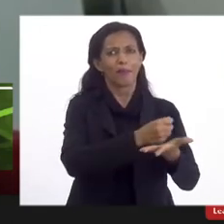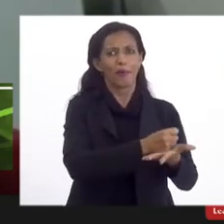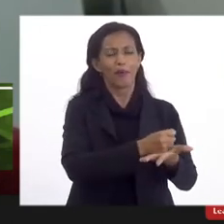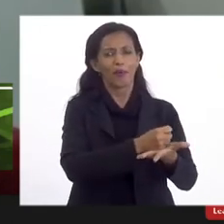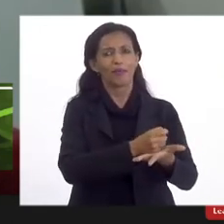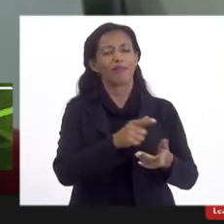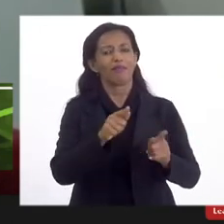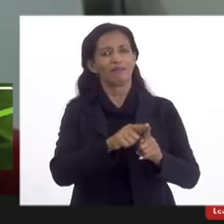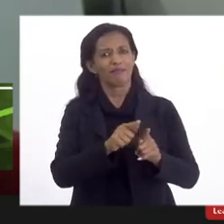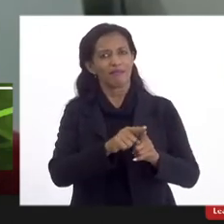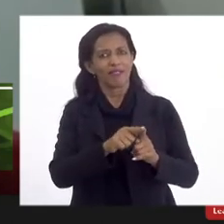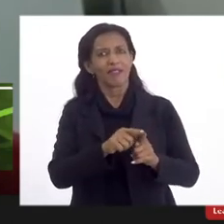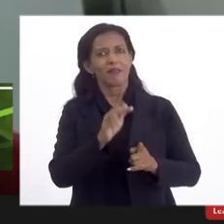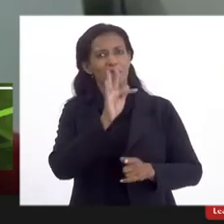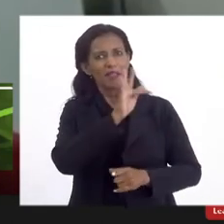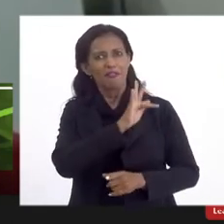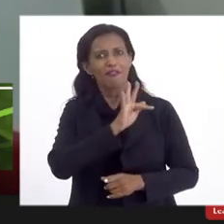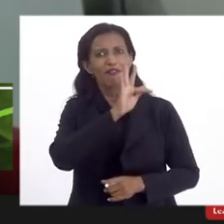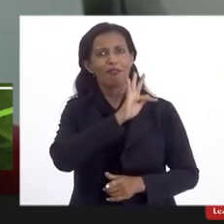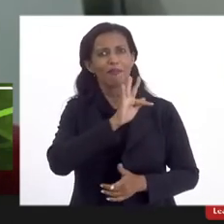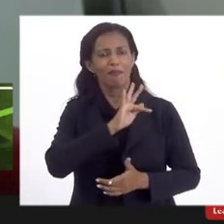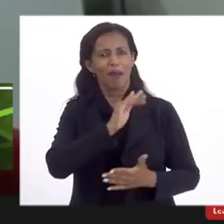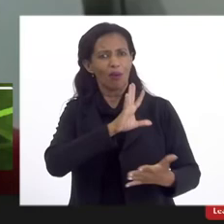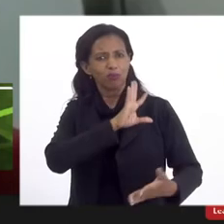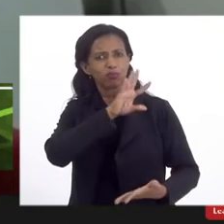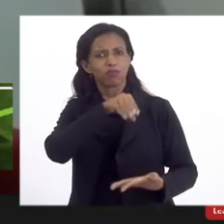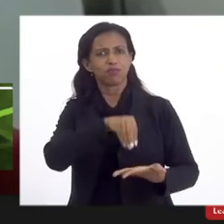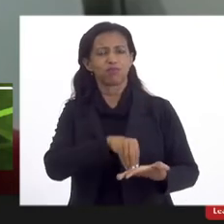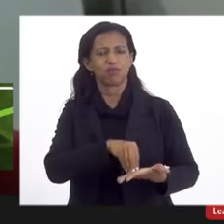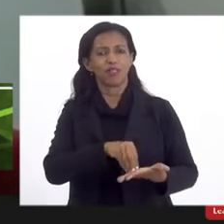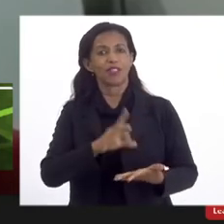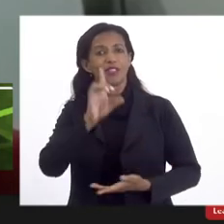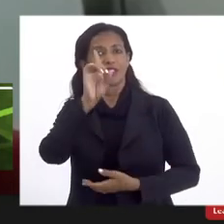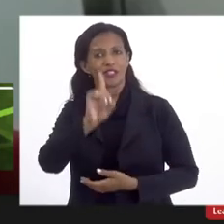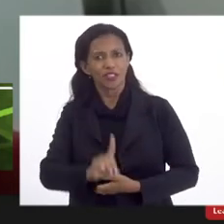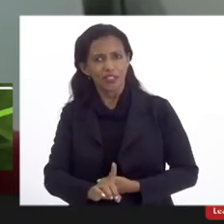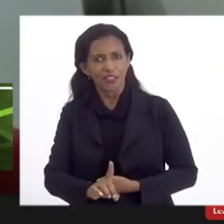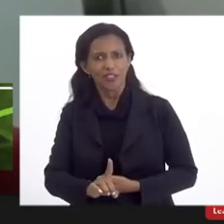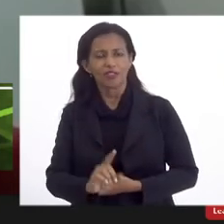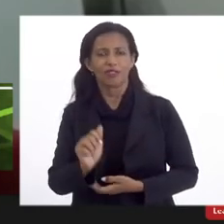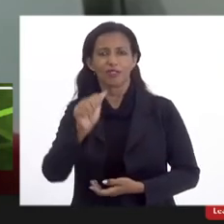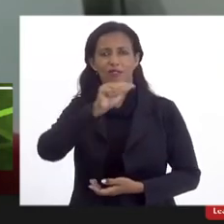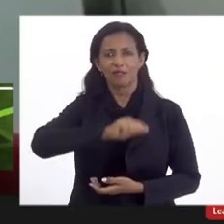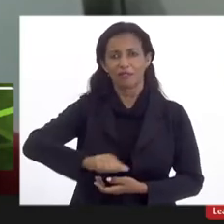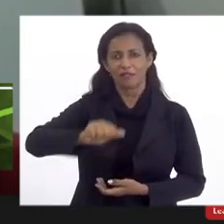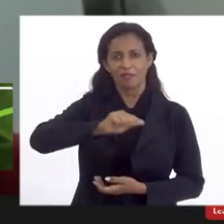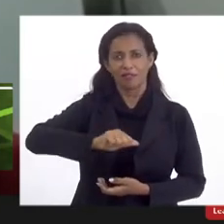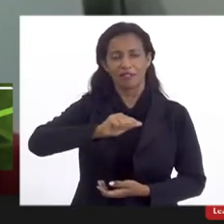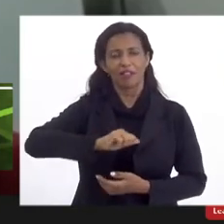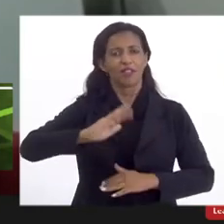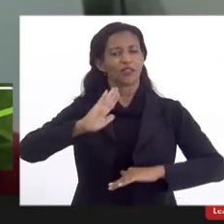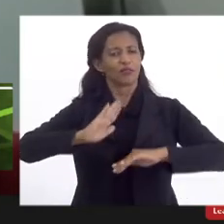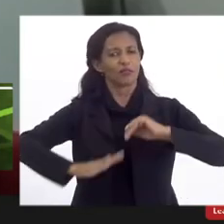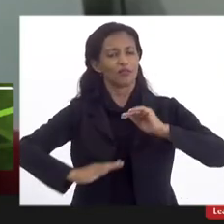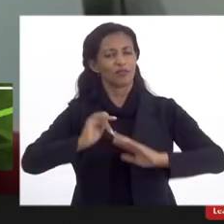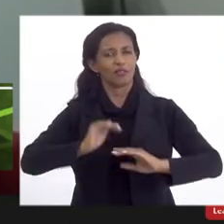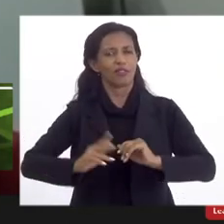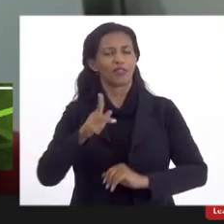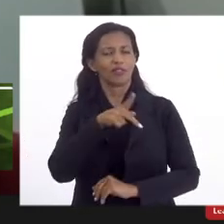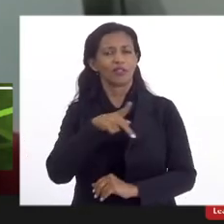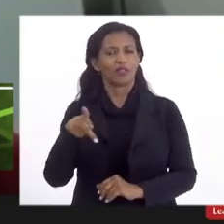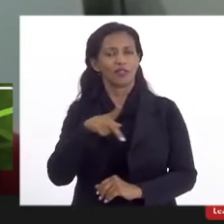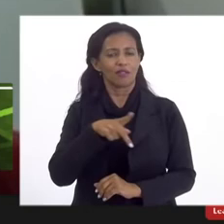à incorporação. Apoio da diretoria da Associação de Docente da UERJ, a